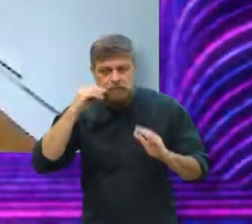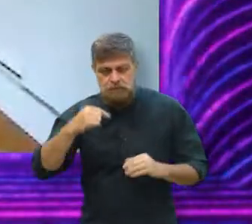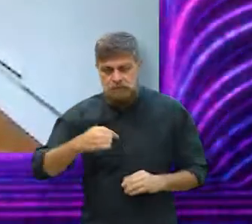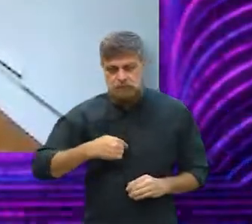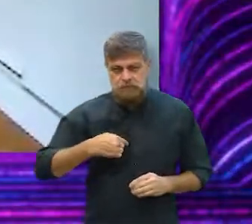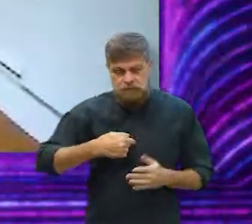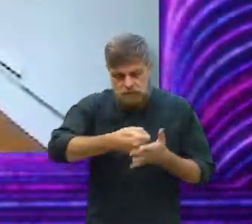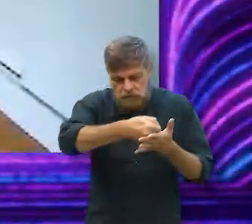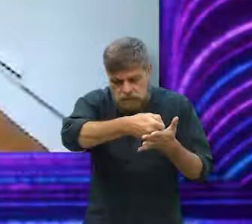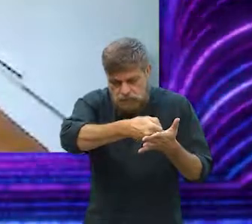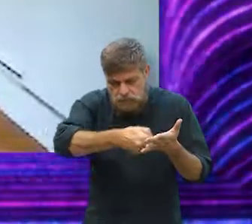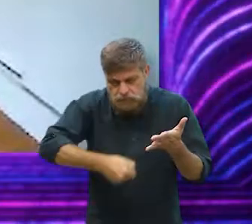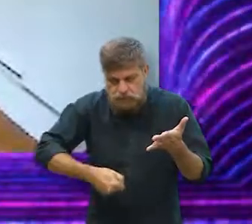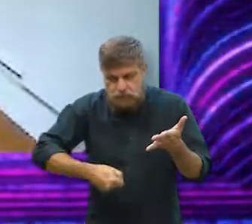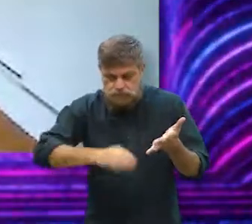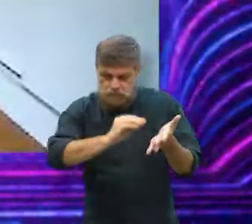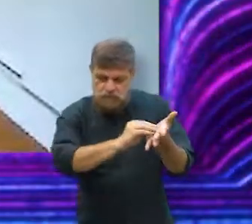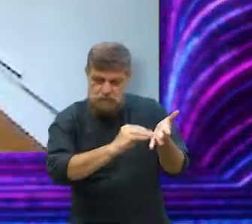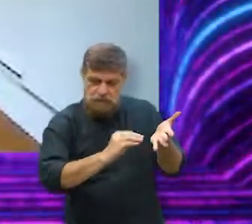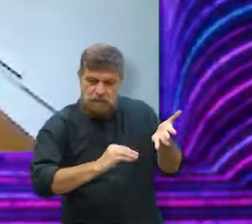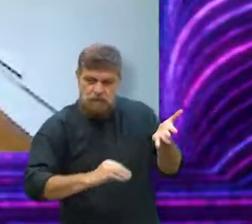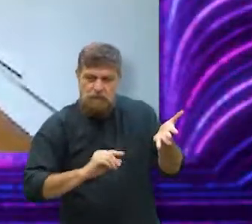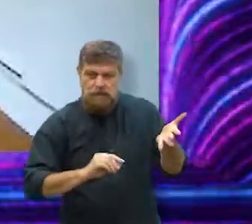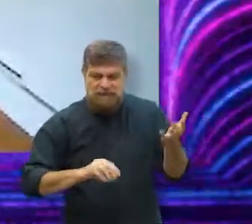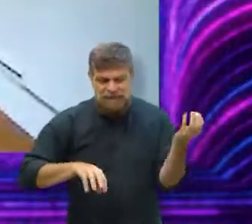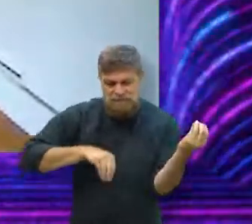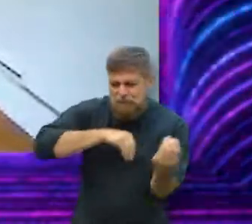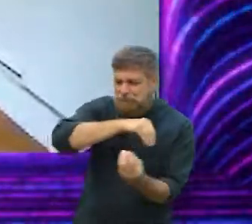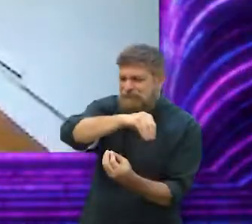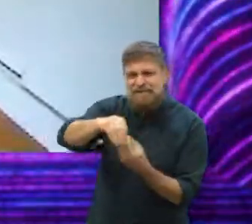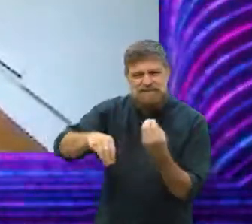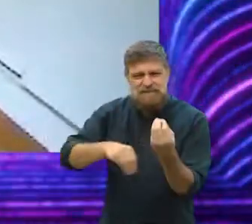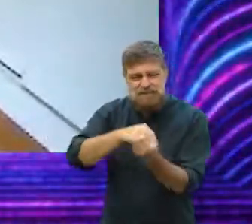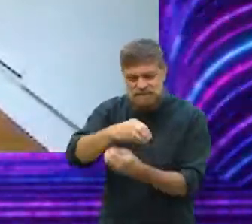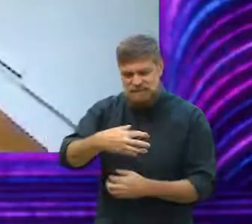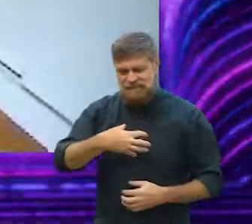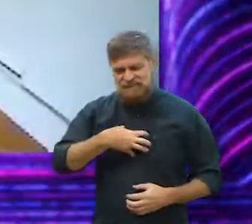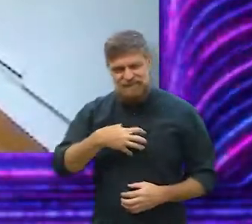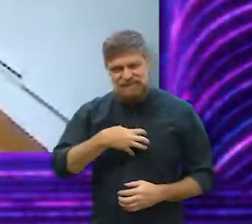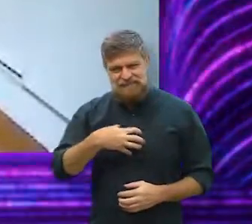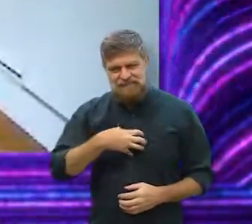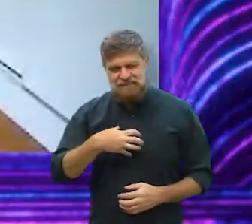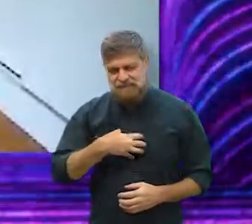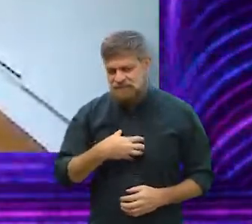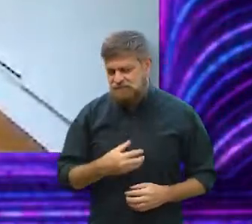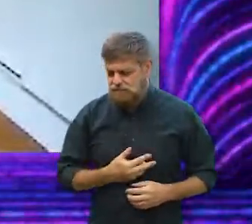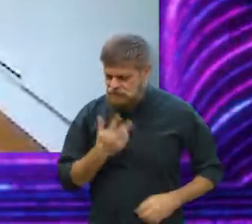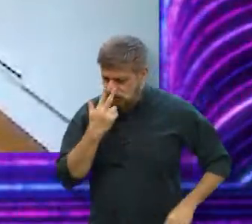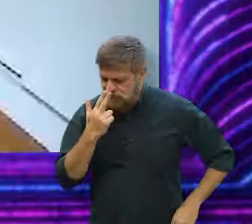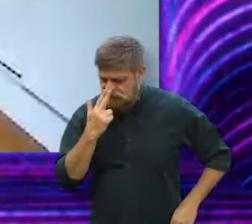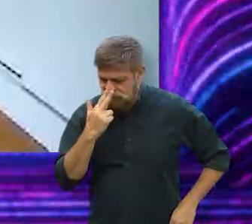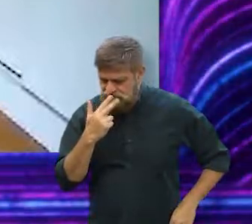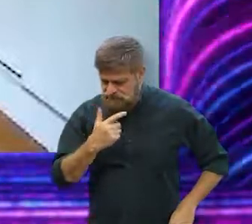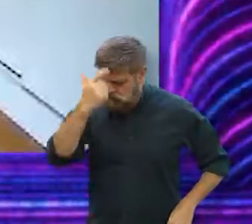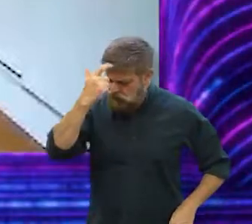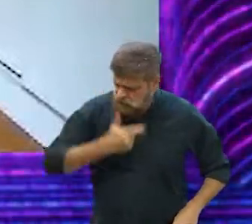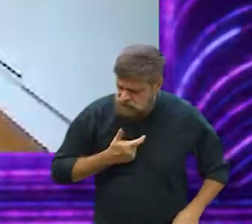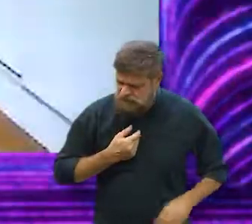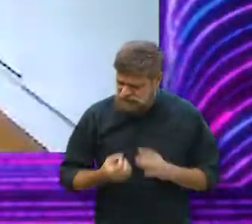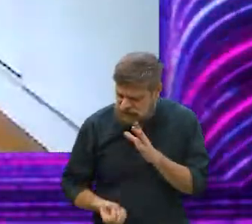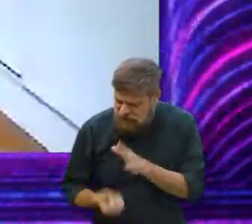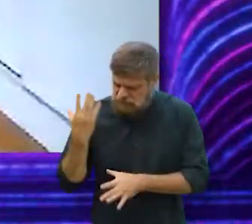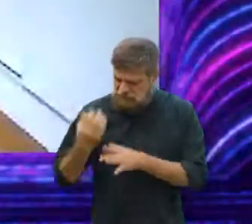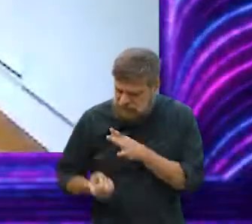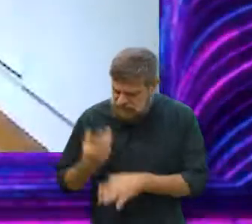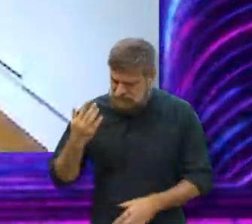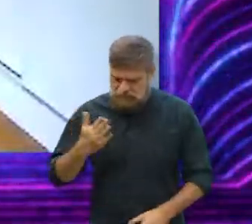colocar em quase tudo que eu escrevo pra esse público, que é essa mistura, né? A adolescência, eles têm essa sensação de que tudo acontece com eles